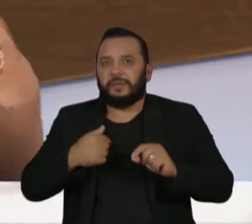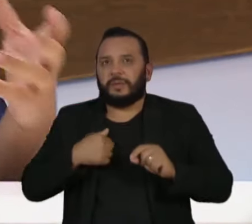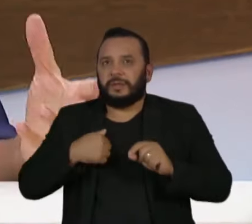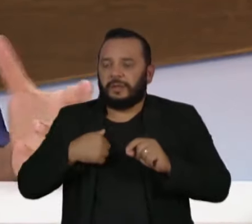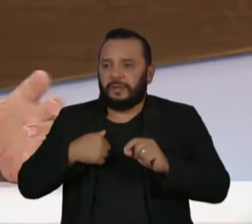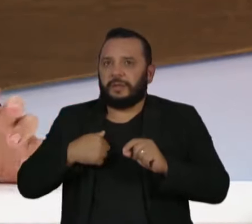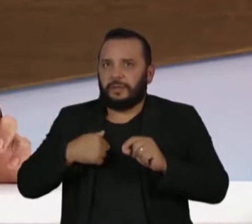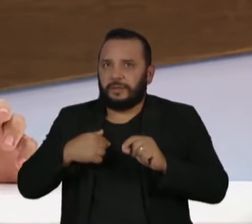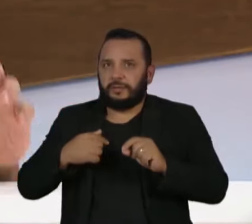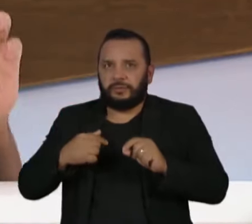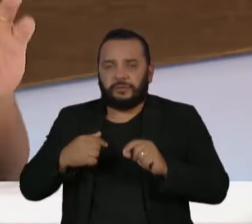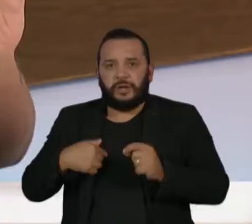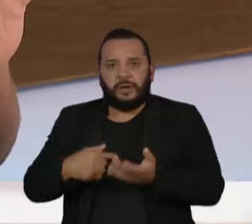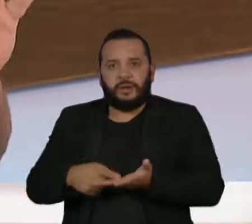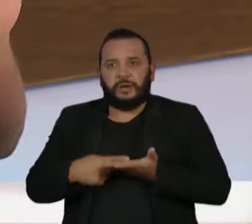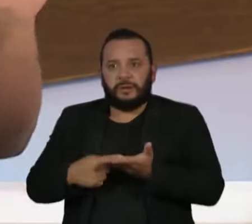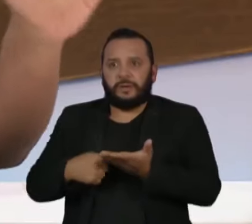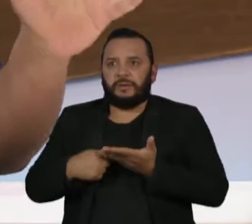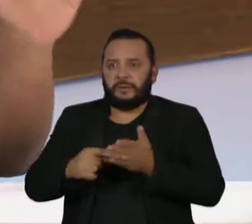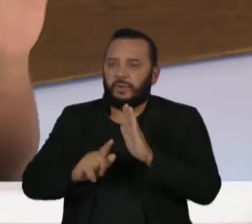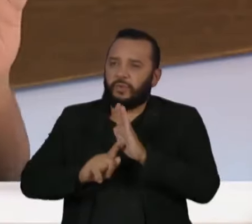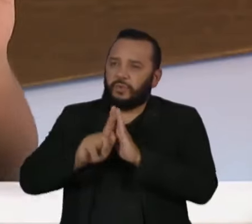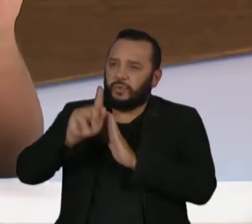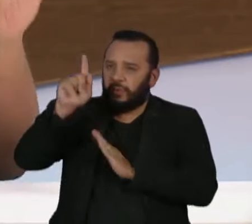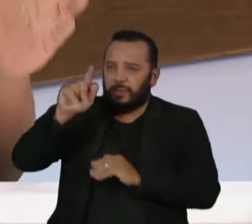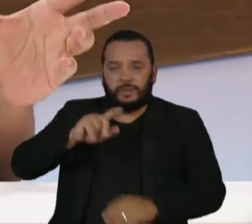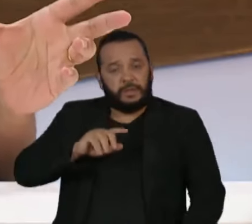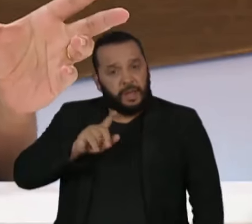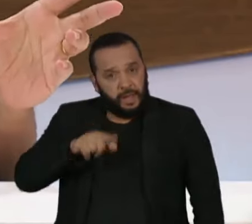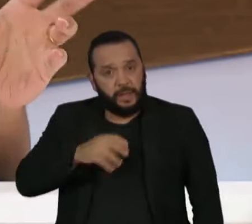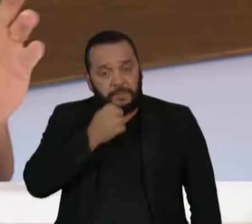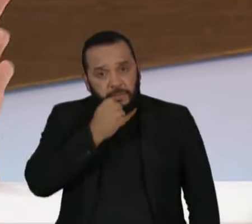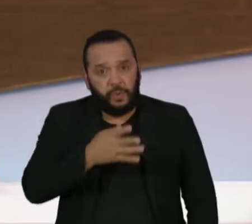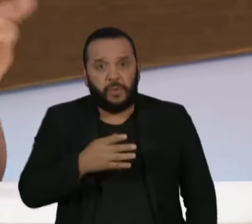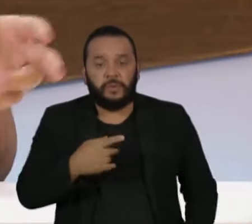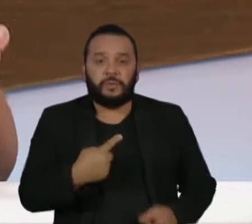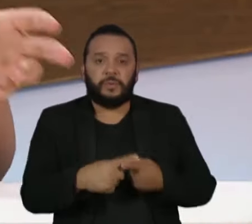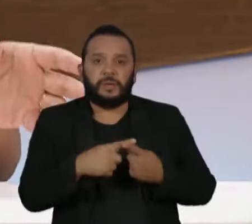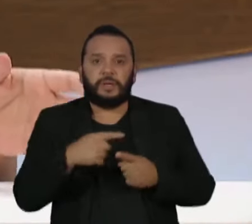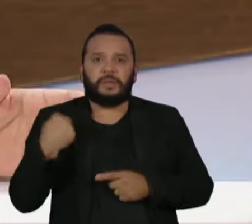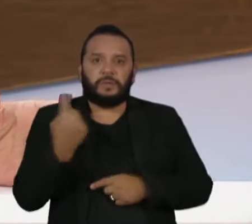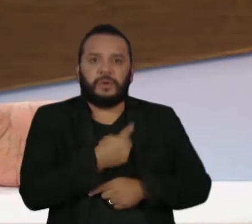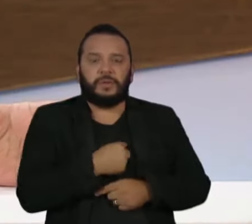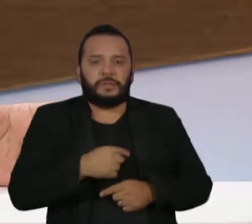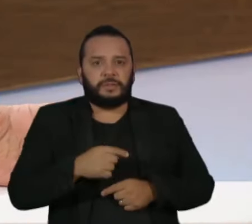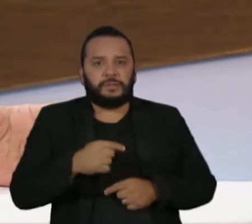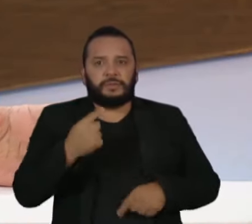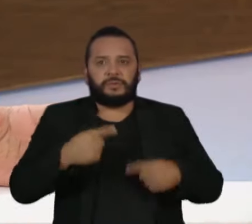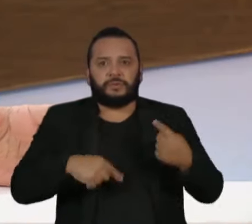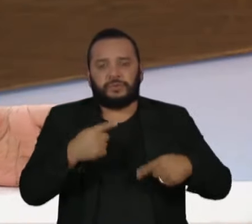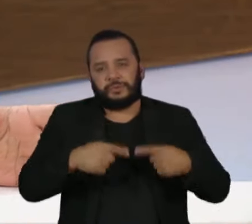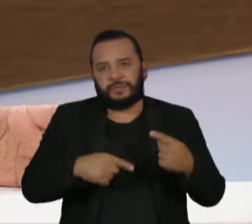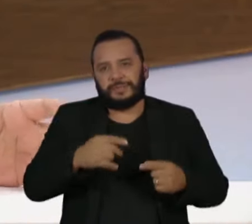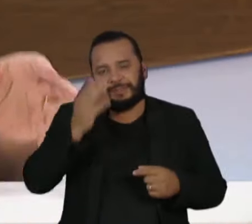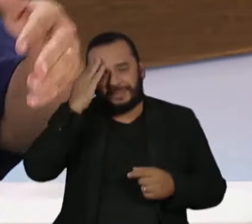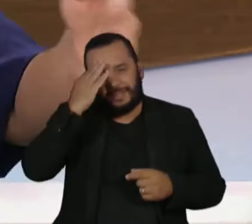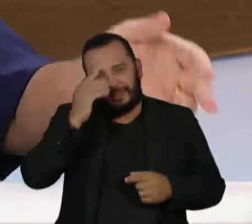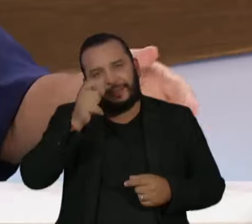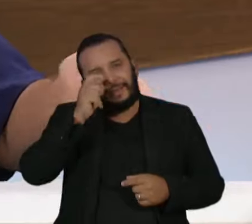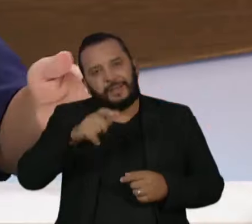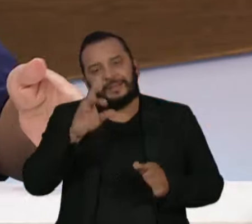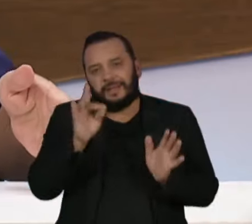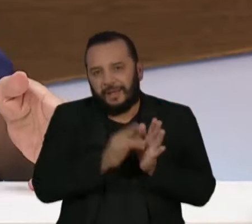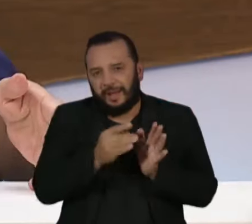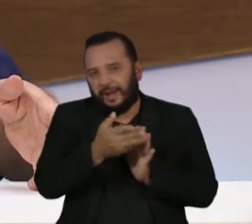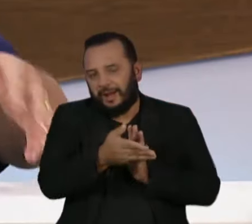espacial não é uma coisa bacana, a despeito de que a gente possa discutir os interesses reais desses empresários